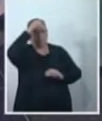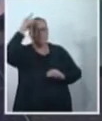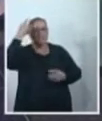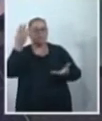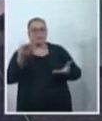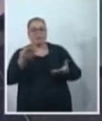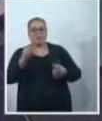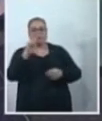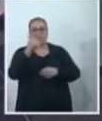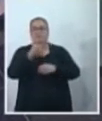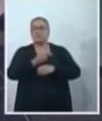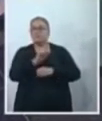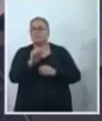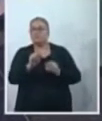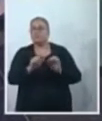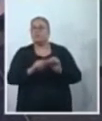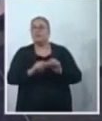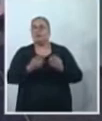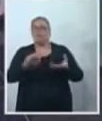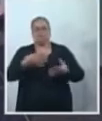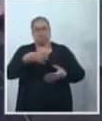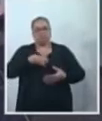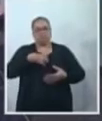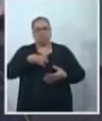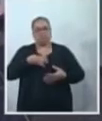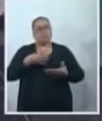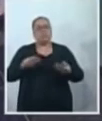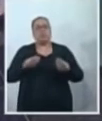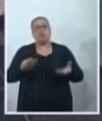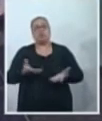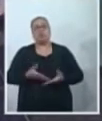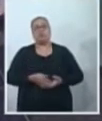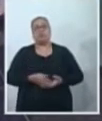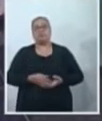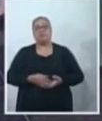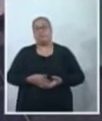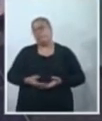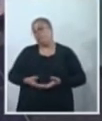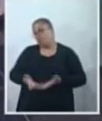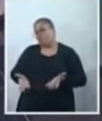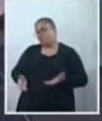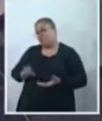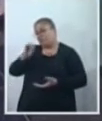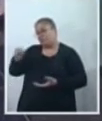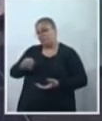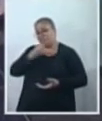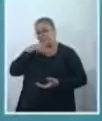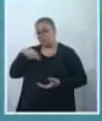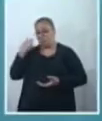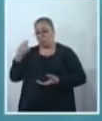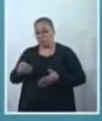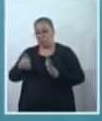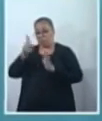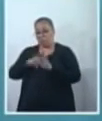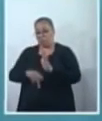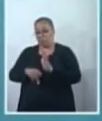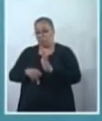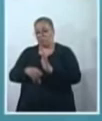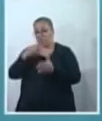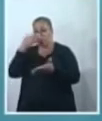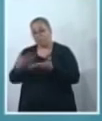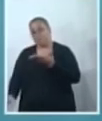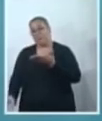prefeito, isso não sensibilizou? Como que foi essa situação? Infelizmente, nosso projeto foi derrubado aqui na Câmara.